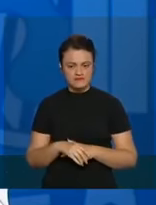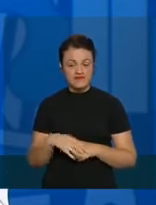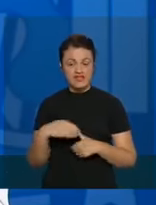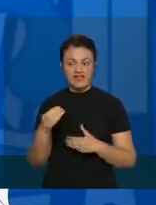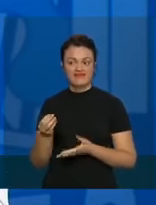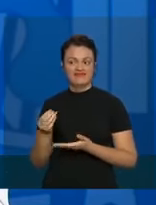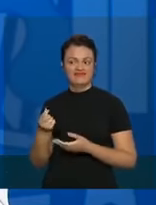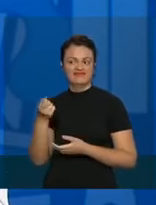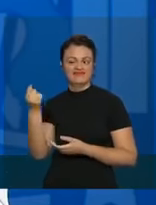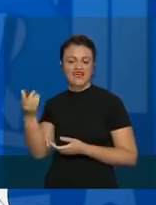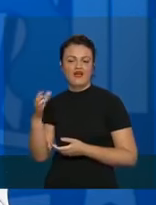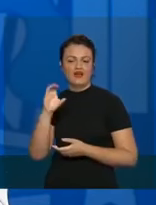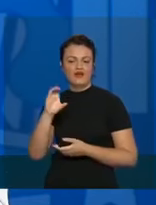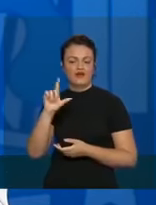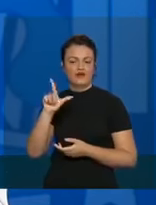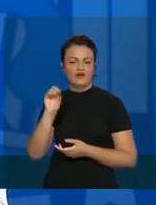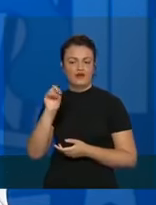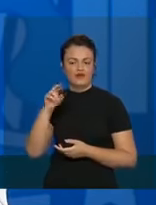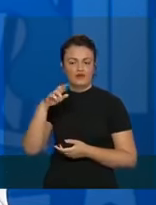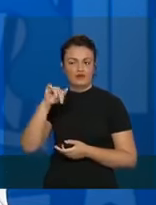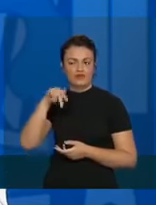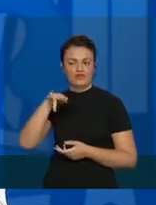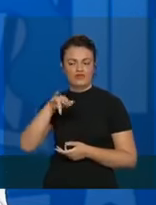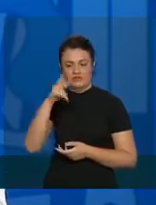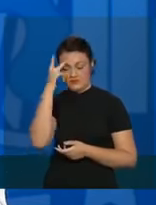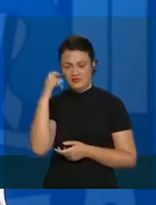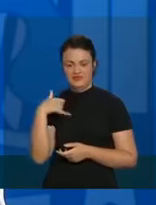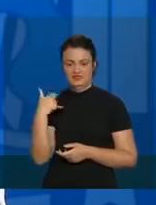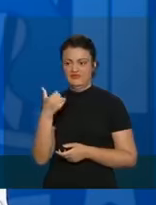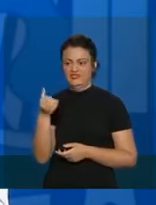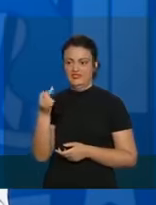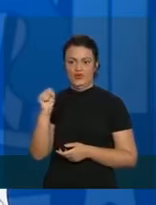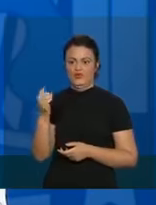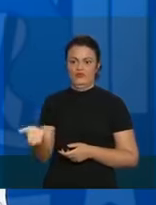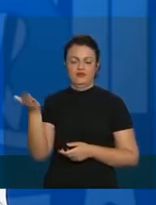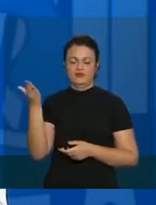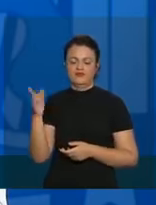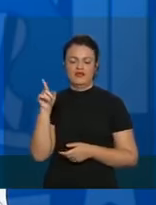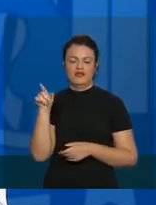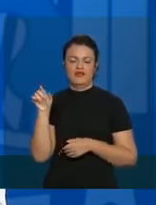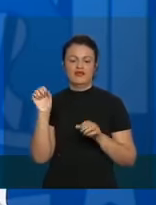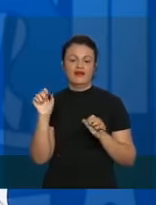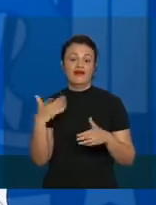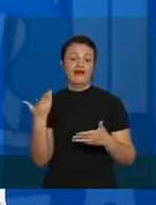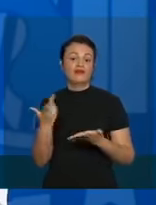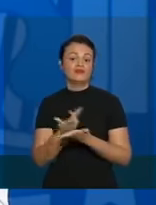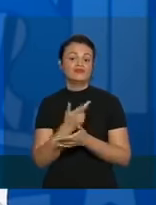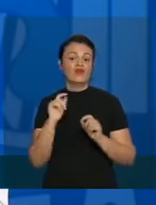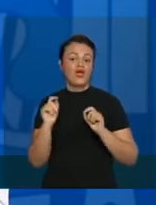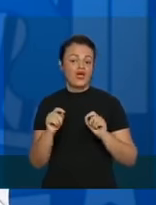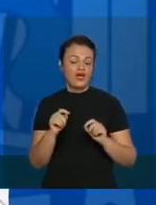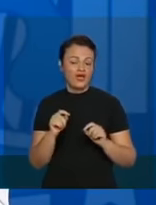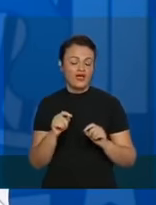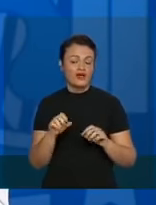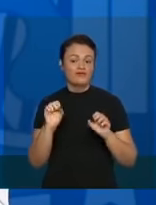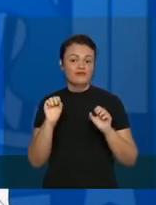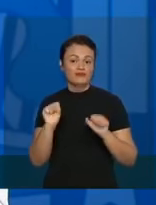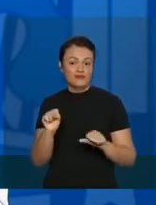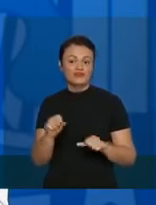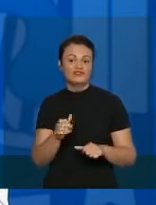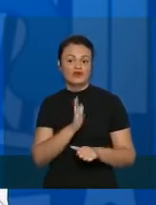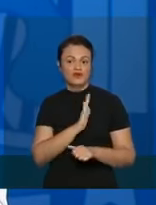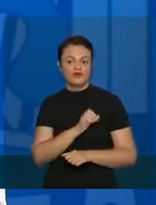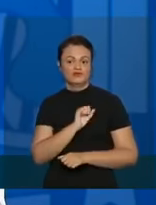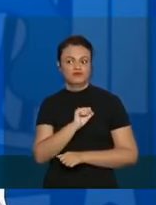cloroquina para a pessoa de 60, 70, 80 anos, essas pessoas são as que mais podem ter as